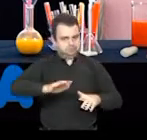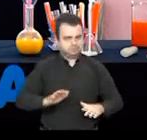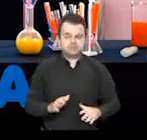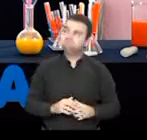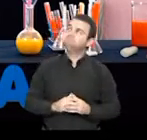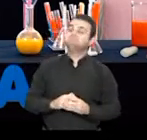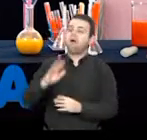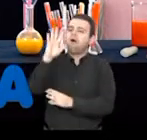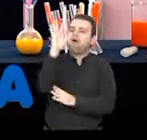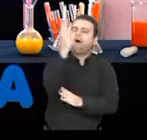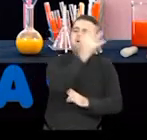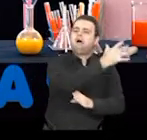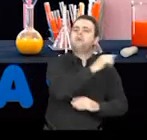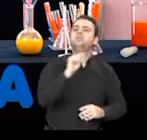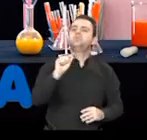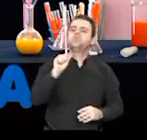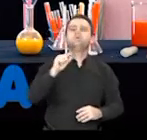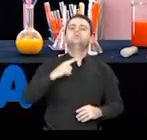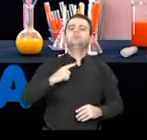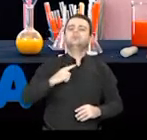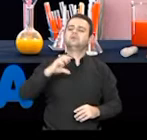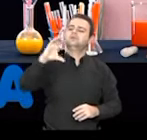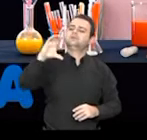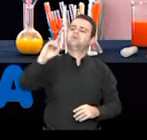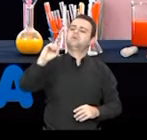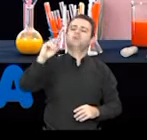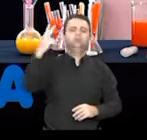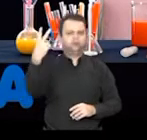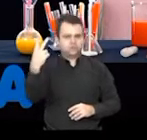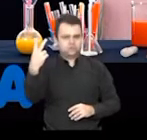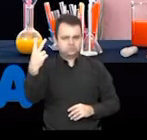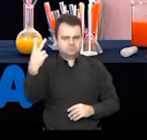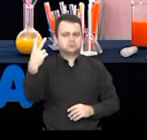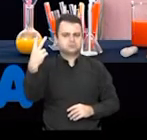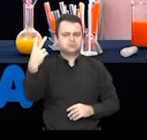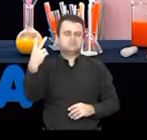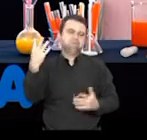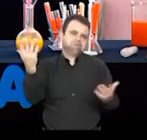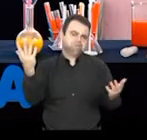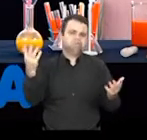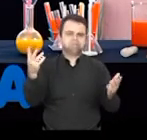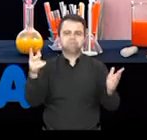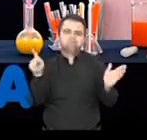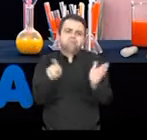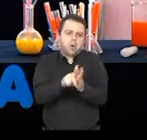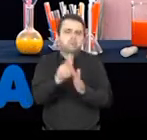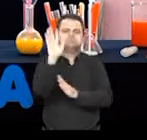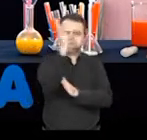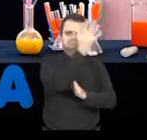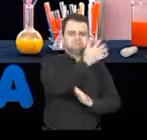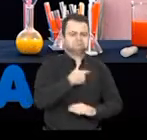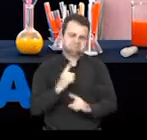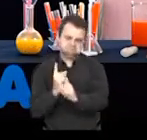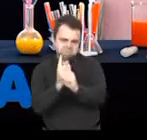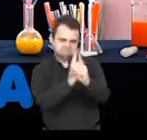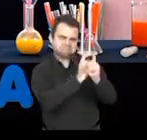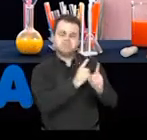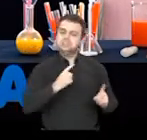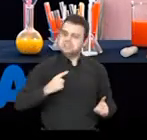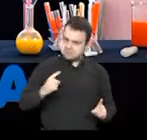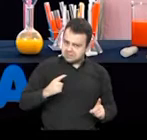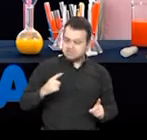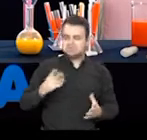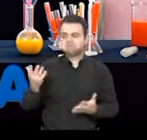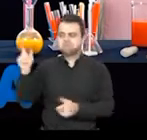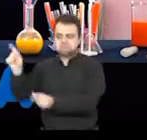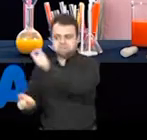elemento na natureza chamado CO2 ou gás carbônico. Ele naturalmente é encontrado na natureza por conta